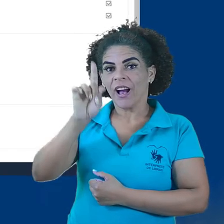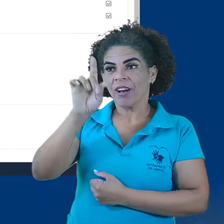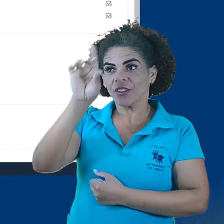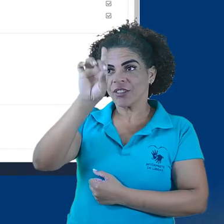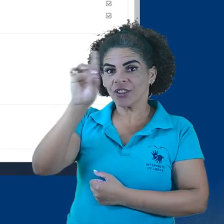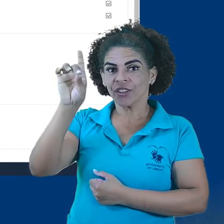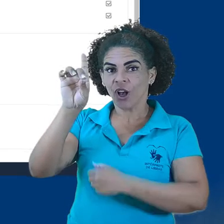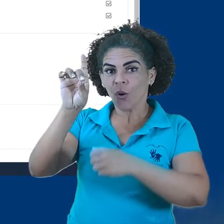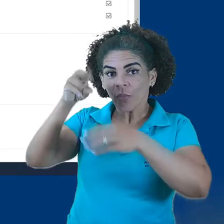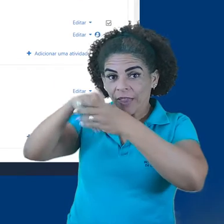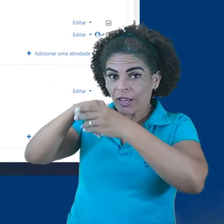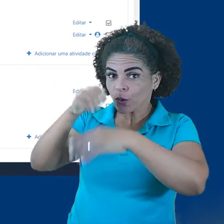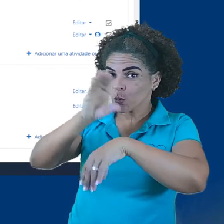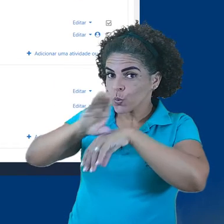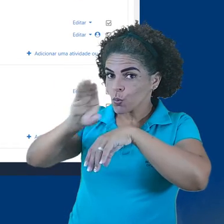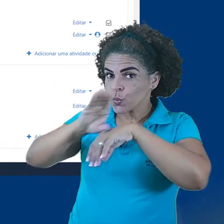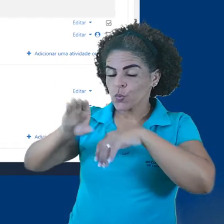do curso.